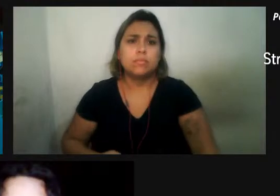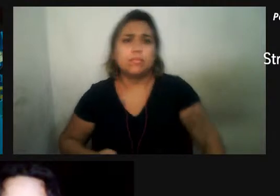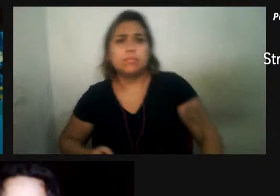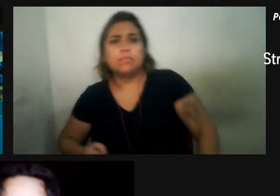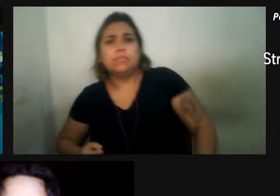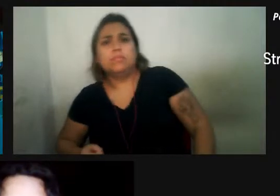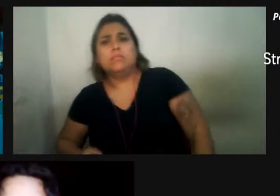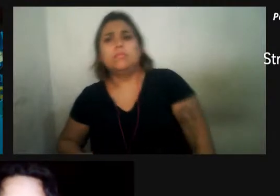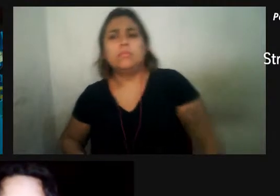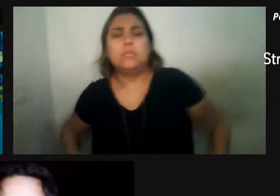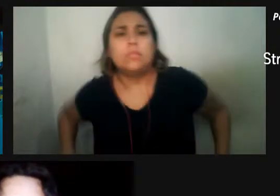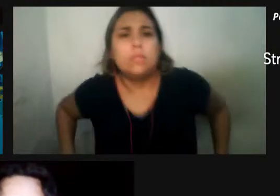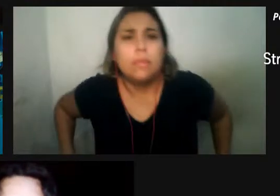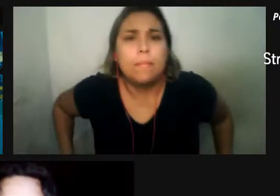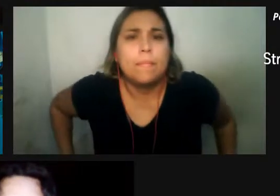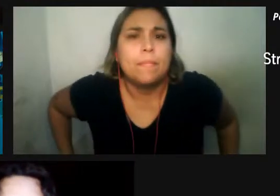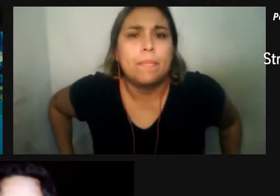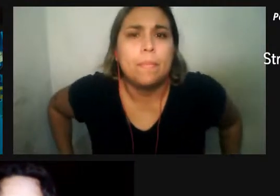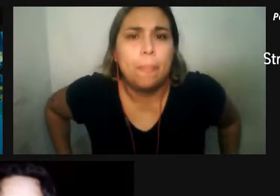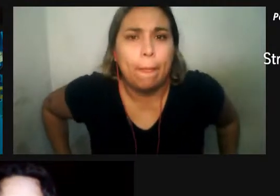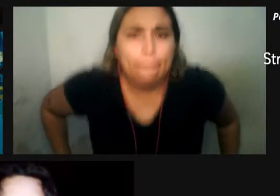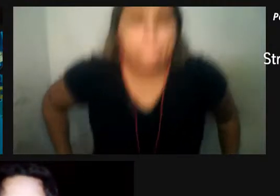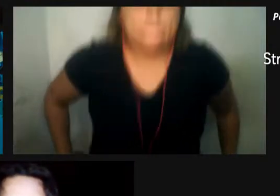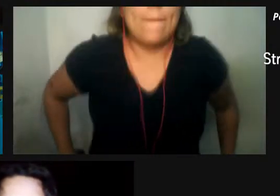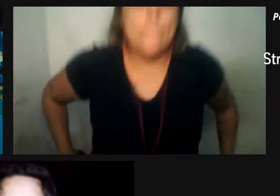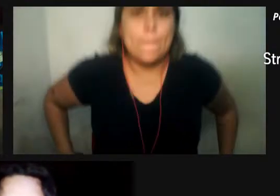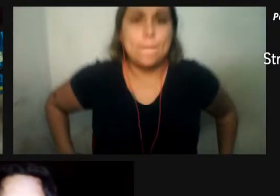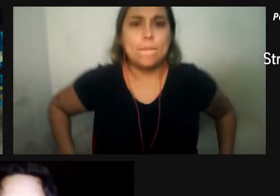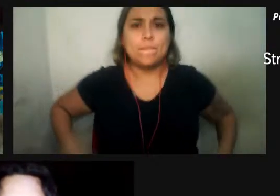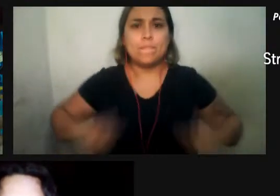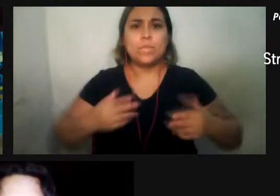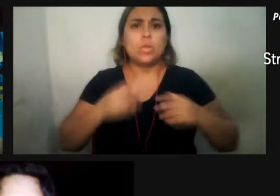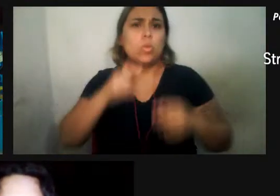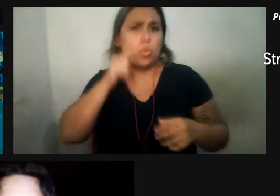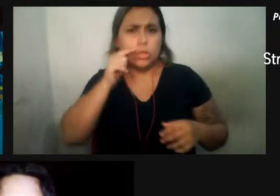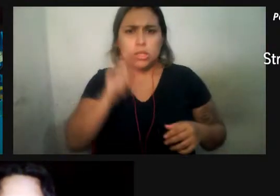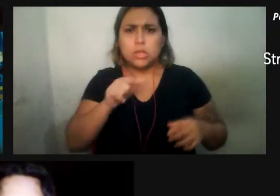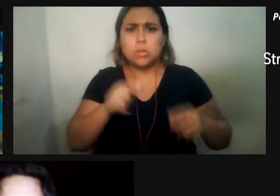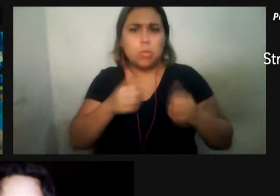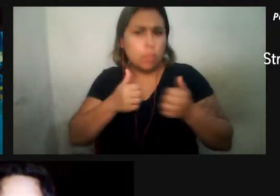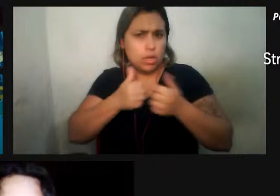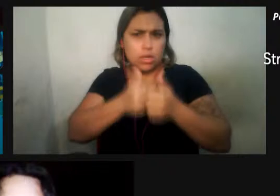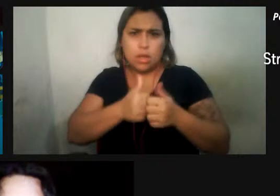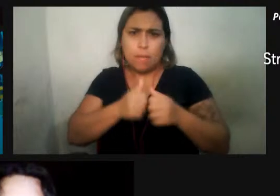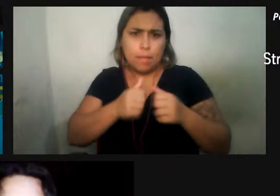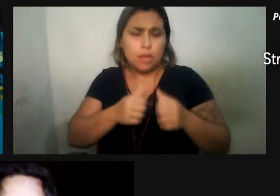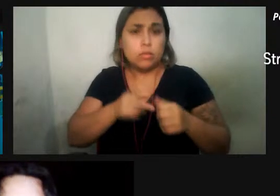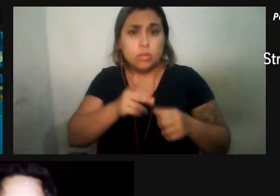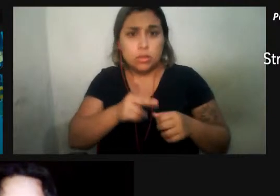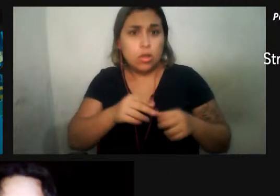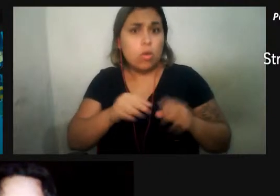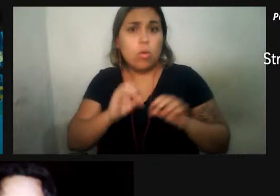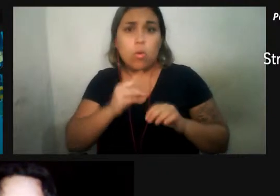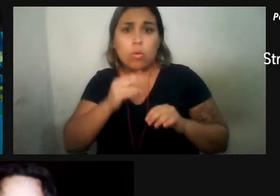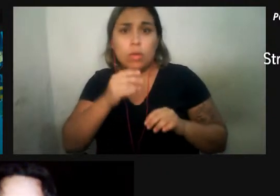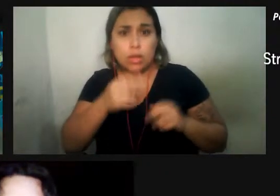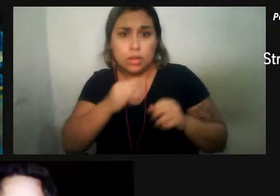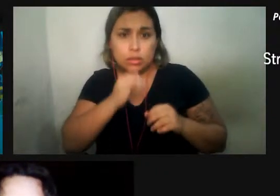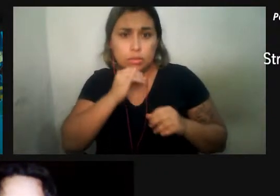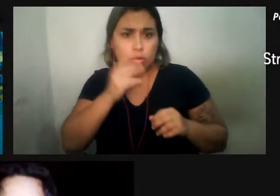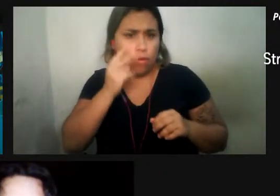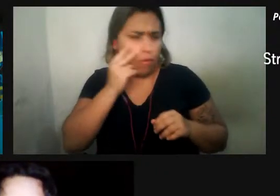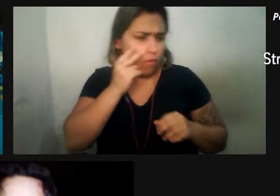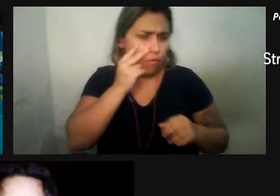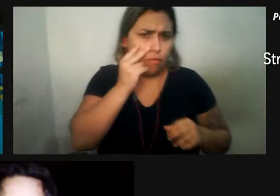então você não consegue acompanhar o desenvolvimento de perto, assim, e você também não vai ver o filhote logo quando nasceu, pode ter um, dois